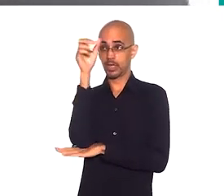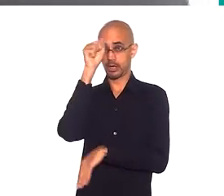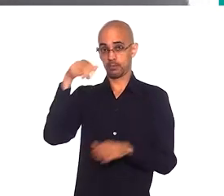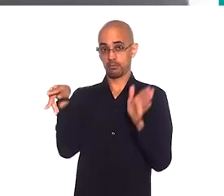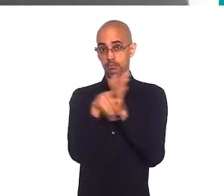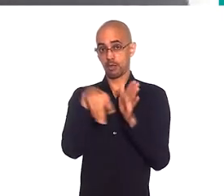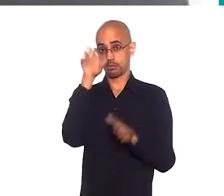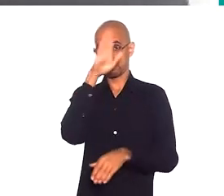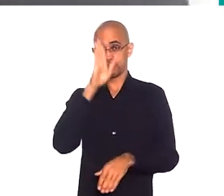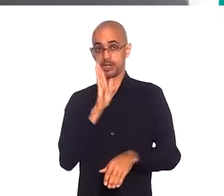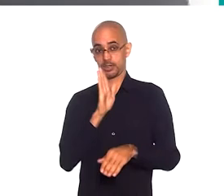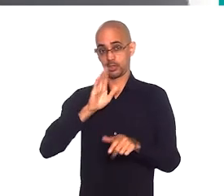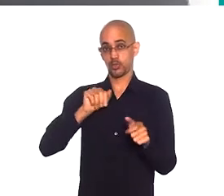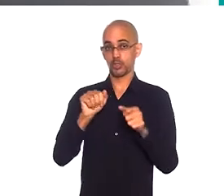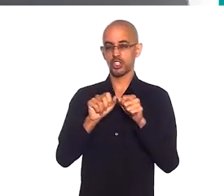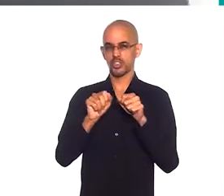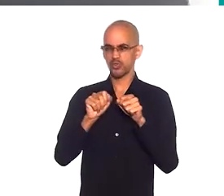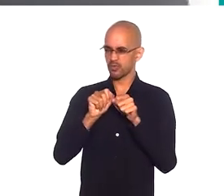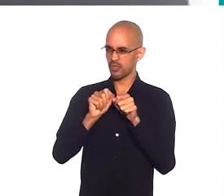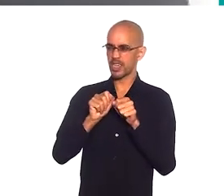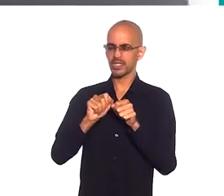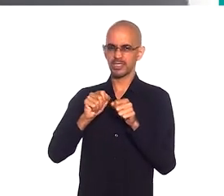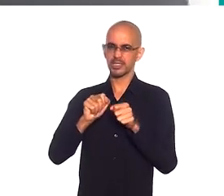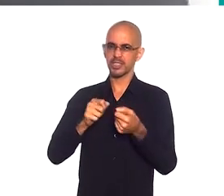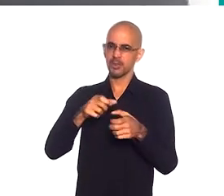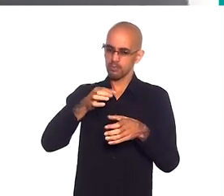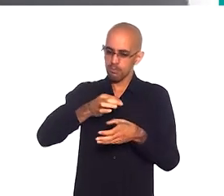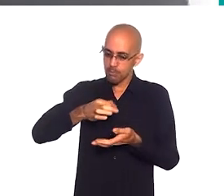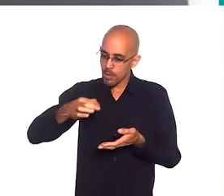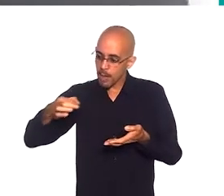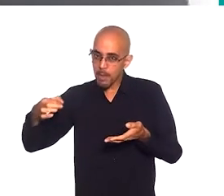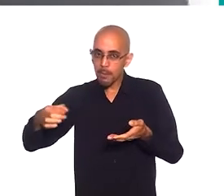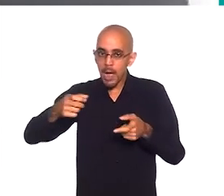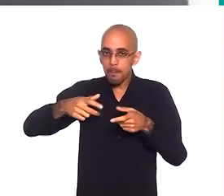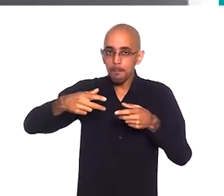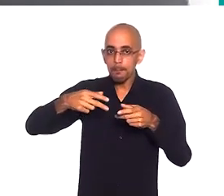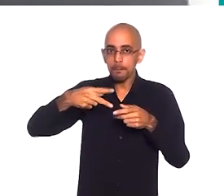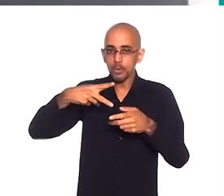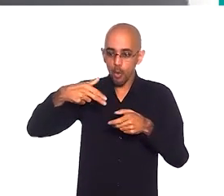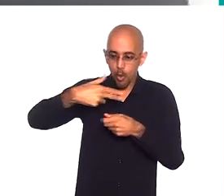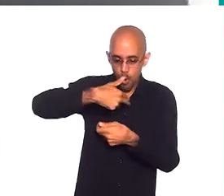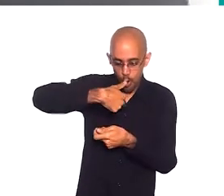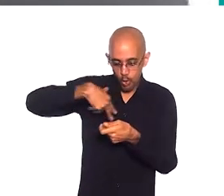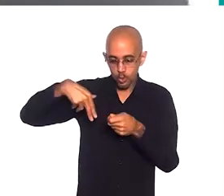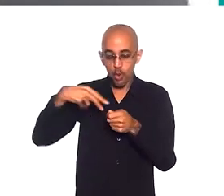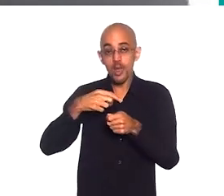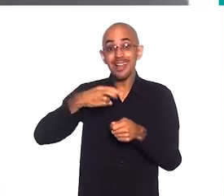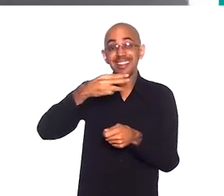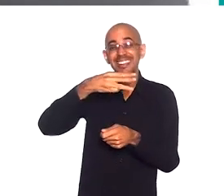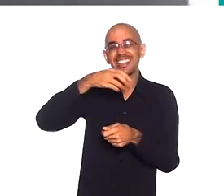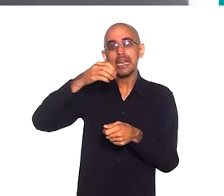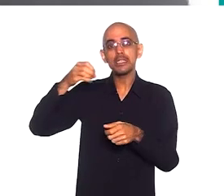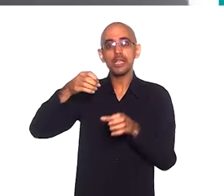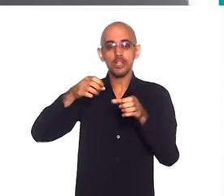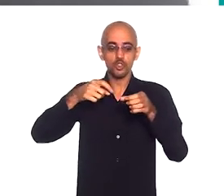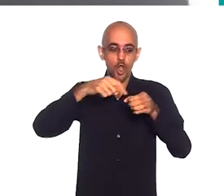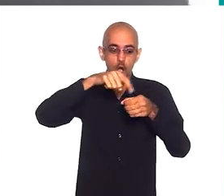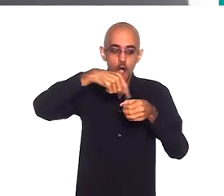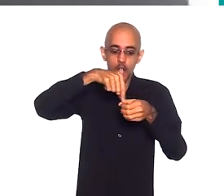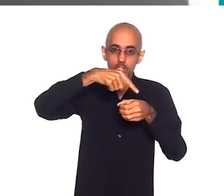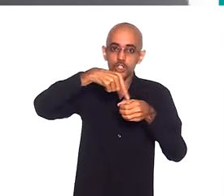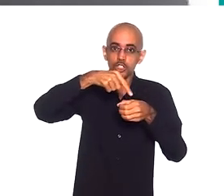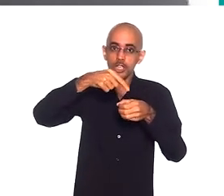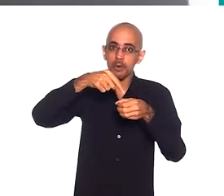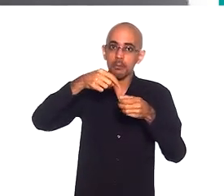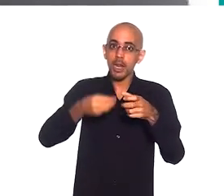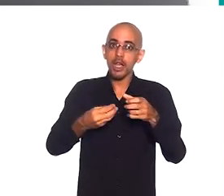em fuxico. Deu um trabalho danado. Muitos fuxicos, 300 e tantos fuxicos para